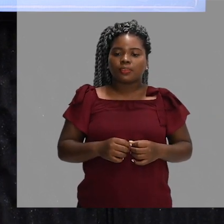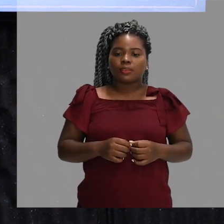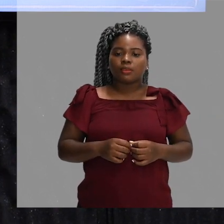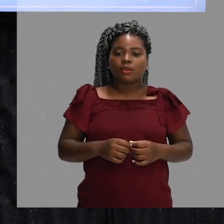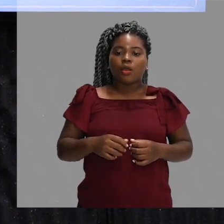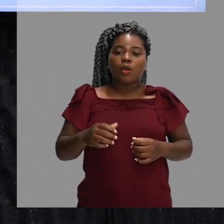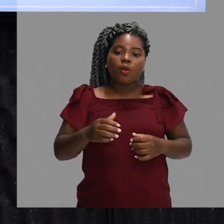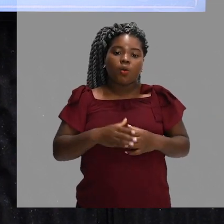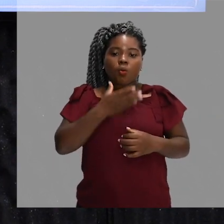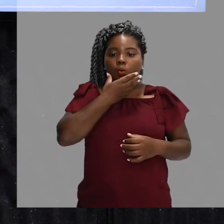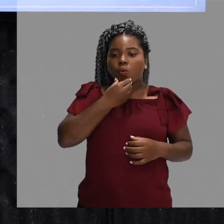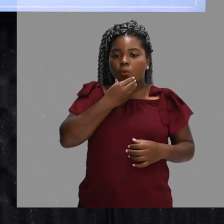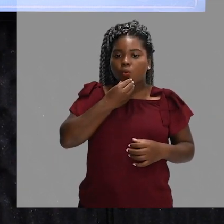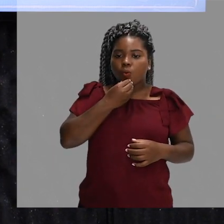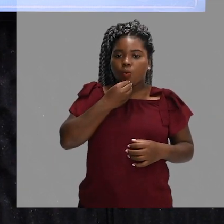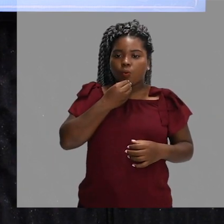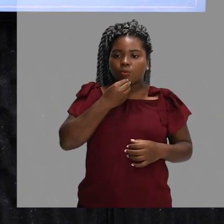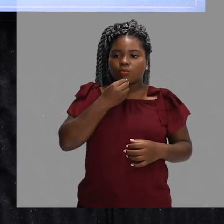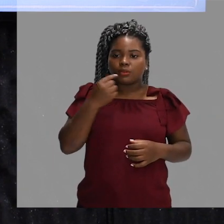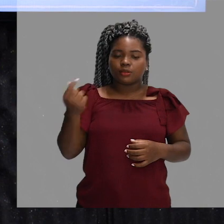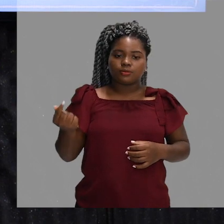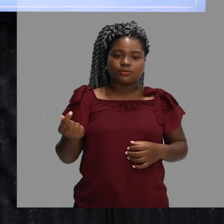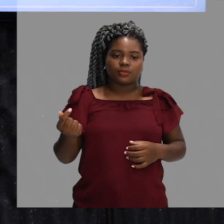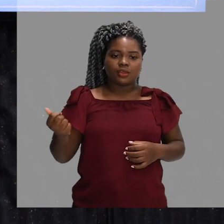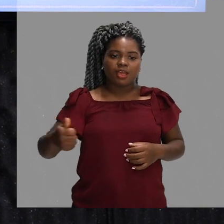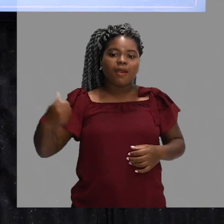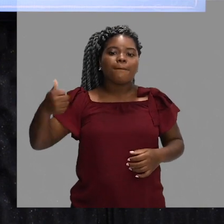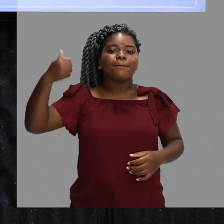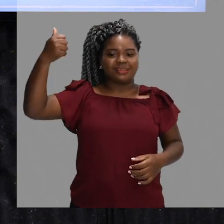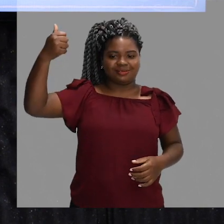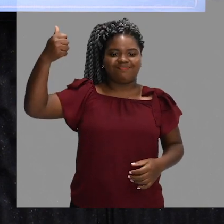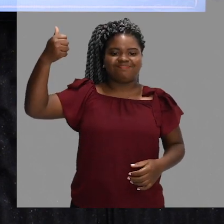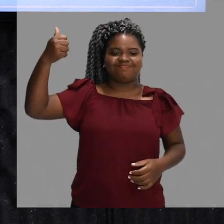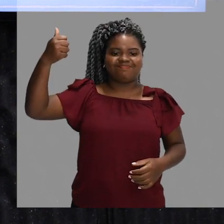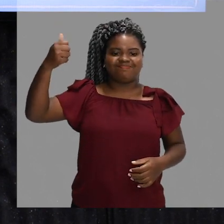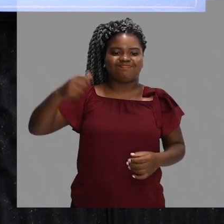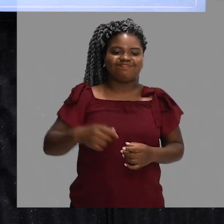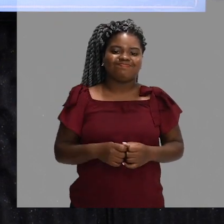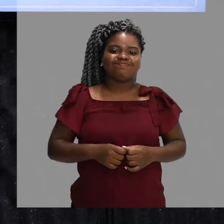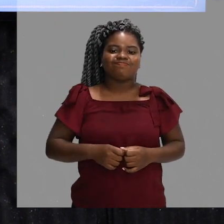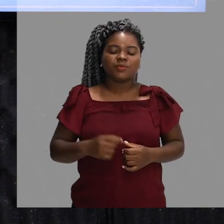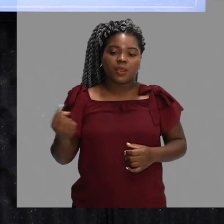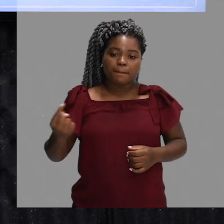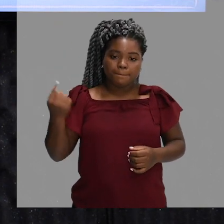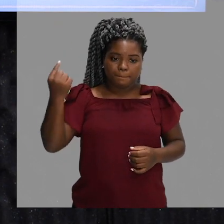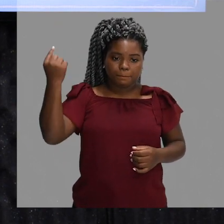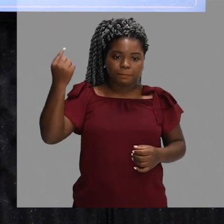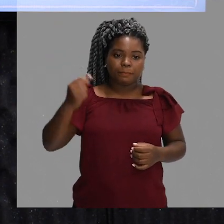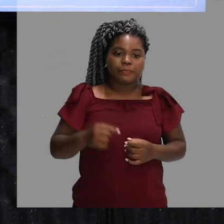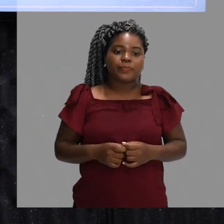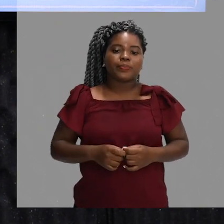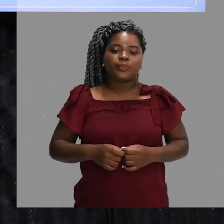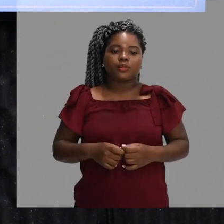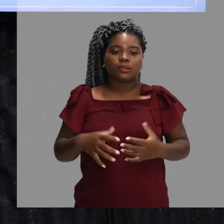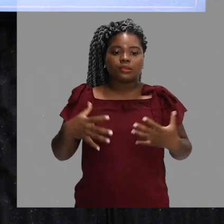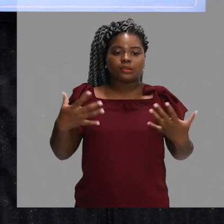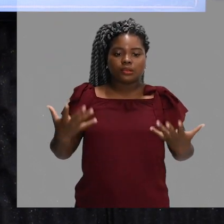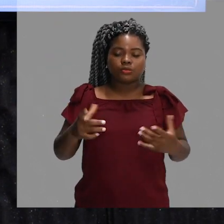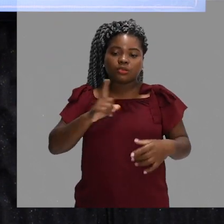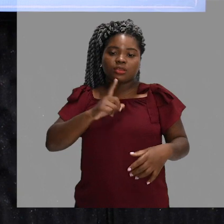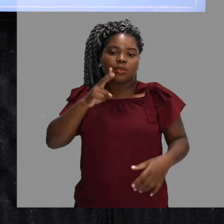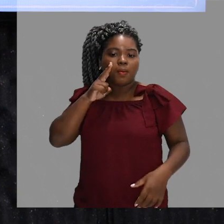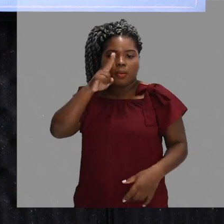estatura um pouco maior do que a mulher. O homem também, turma, ele tem uma força explosiva maior do que a mulher. Então, ele